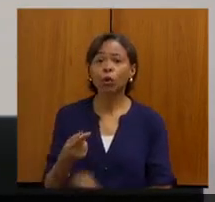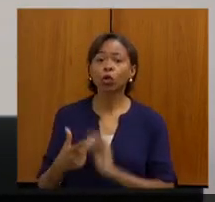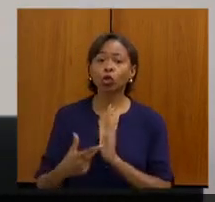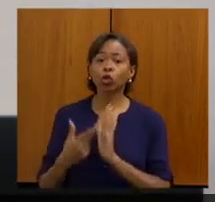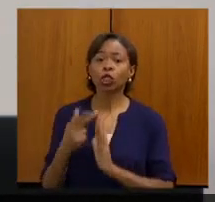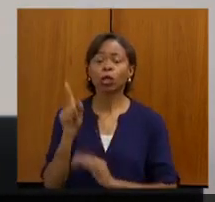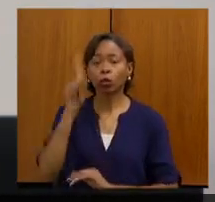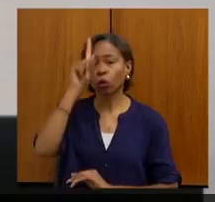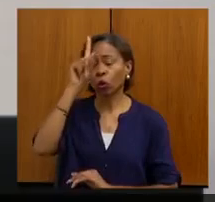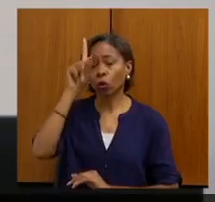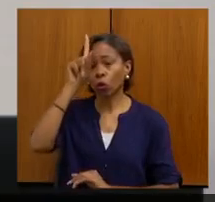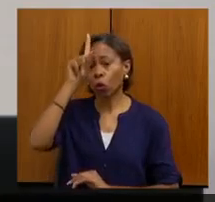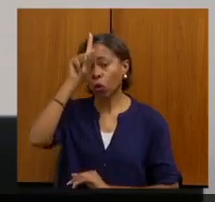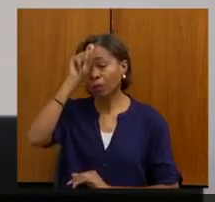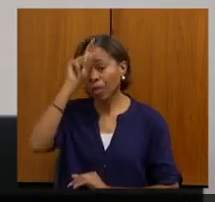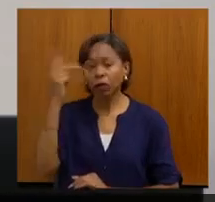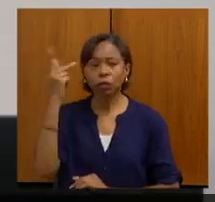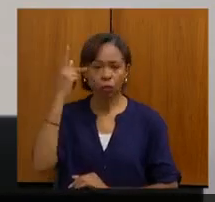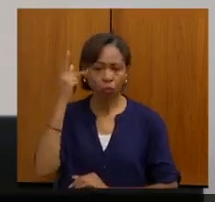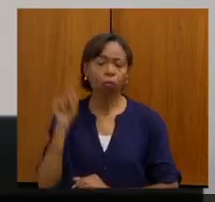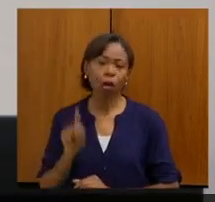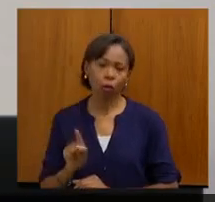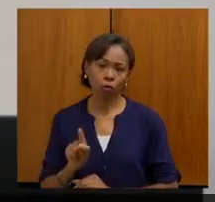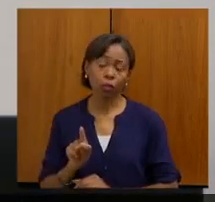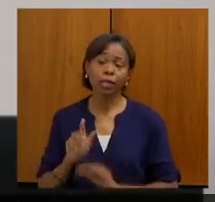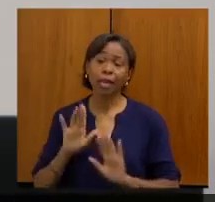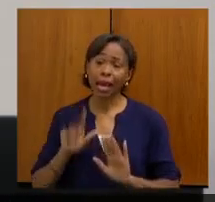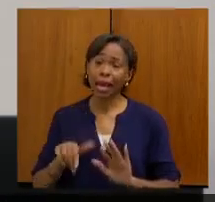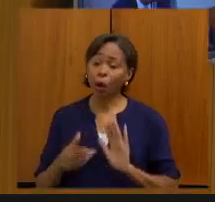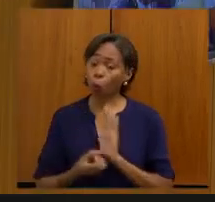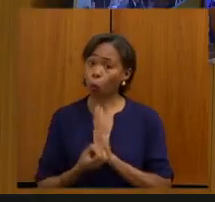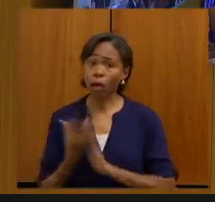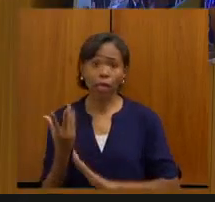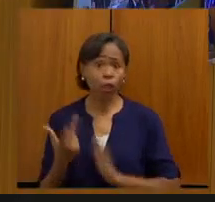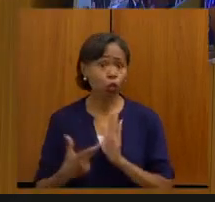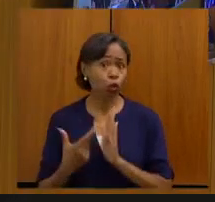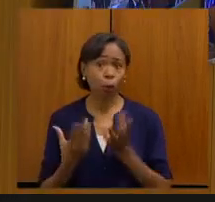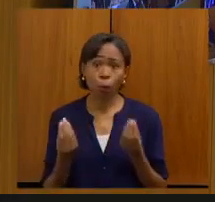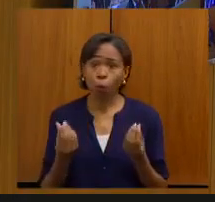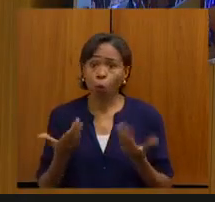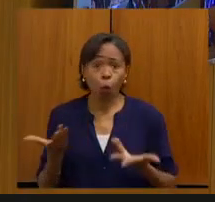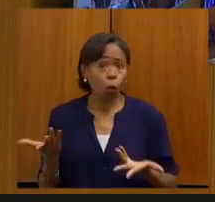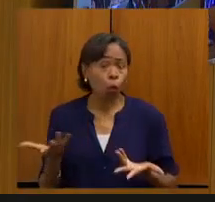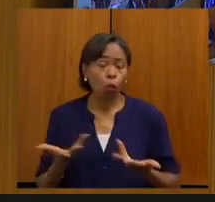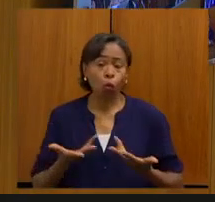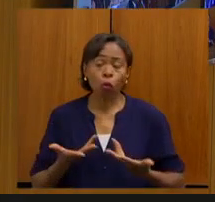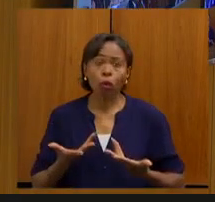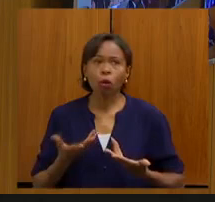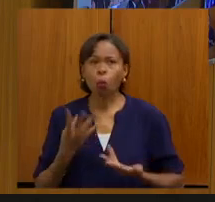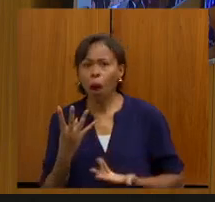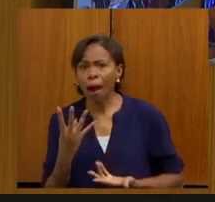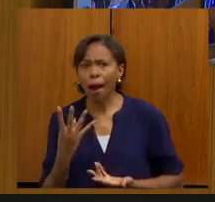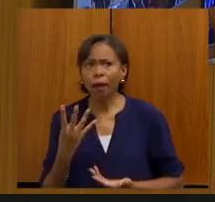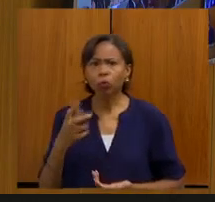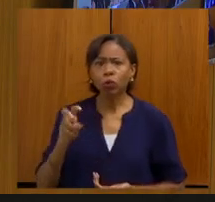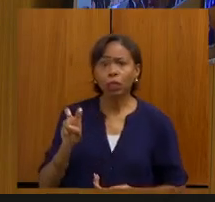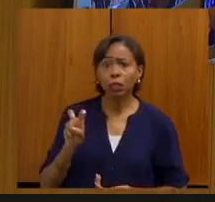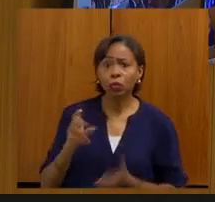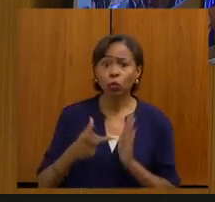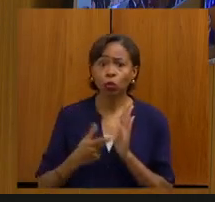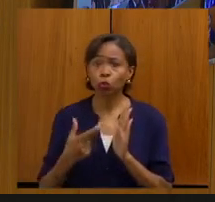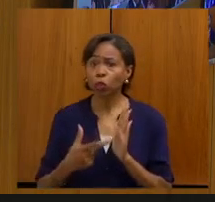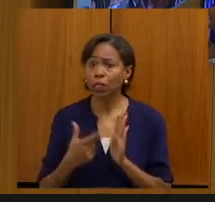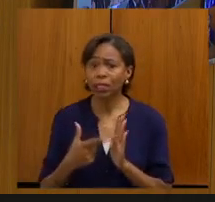Paulo, 7 mil cirurgias. Então, é volume de cirurgias muito grande. Então, o ocorre? A gente marca quatro, cinco cirurgias ao mesmo tempo lá,